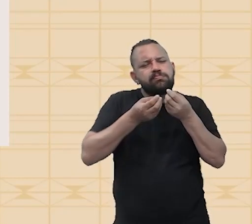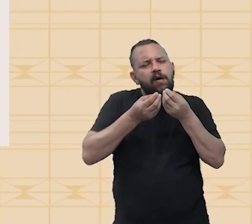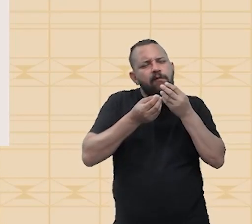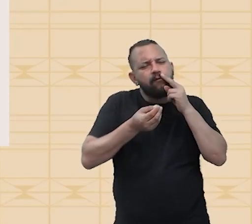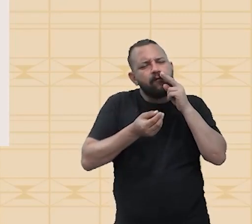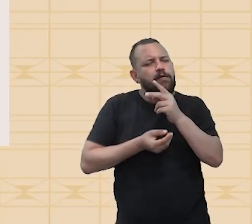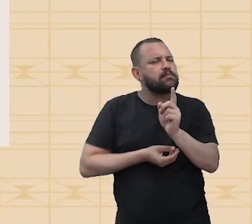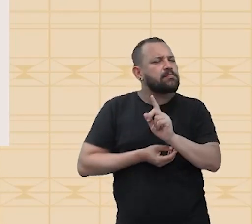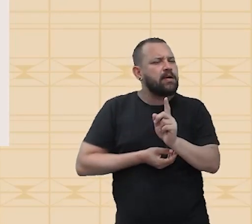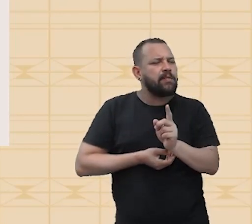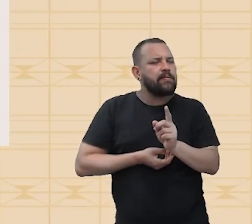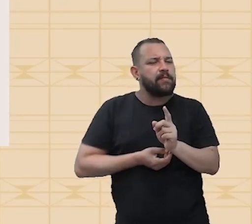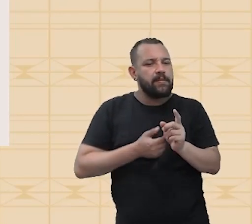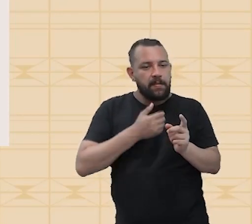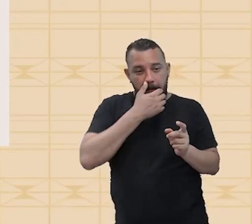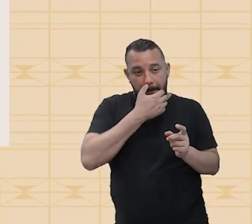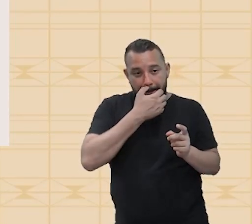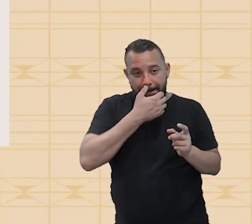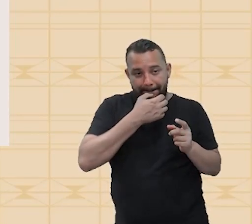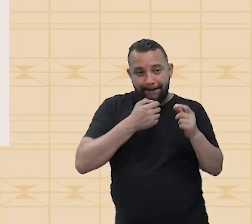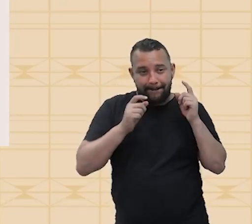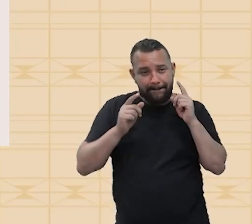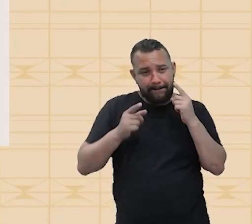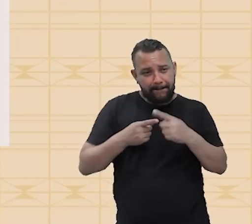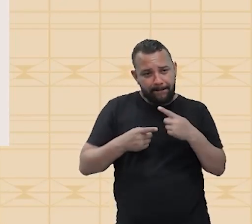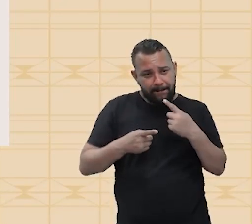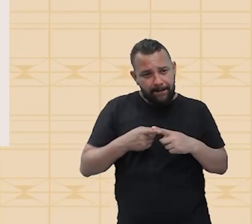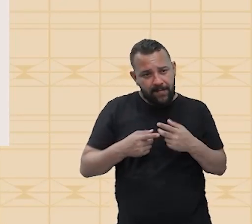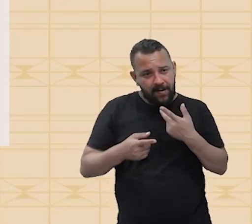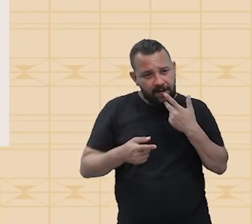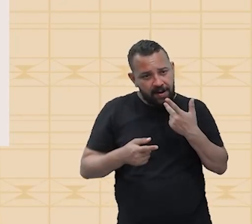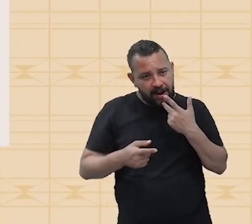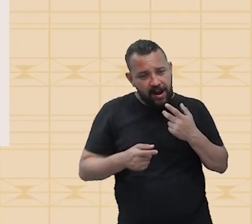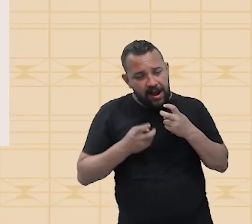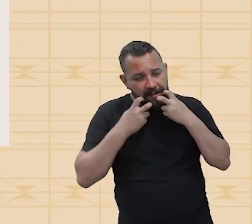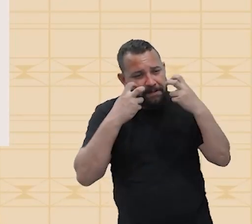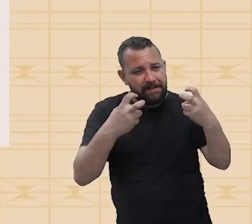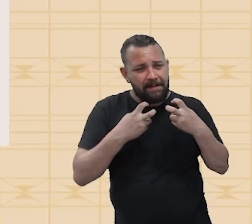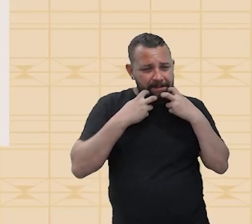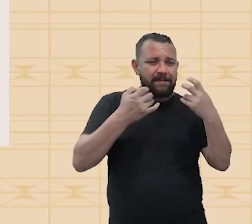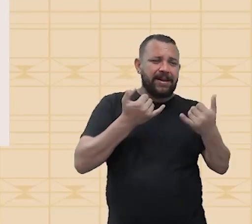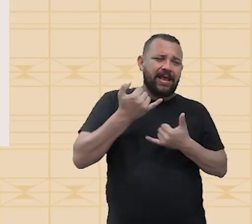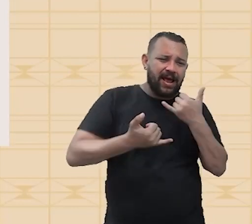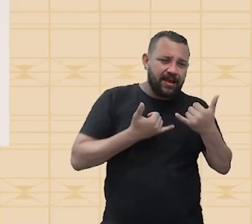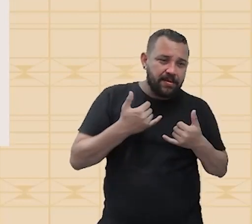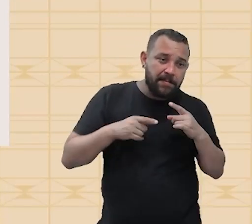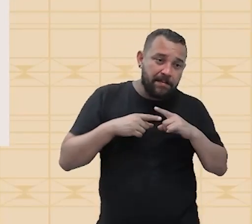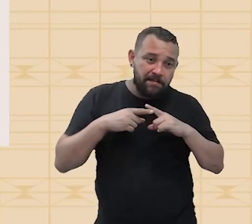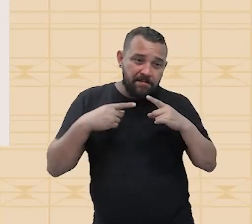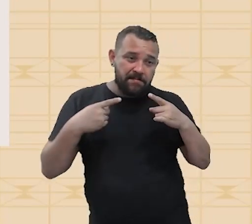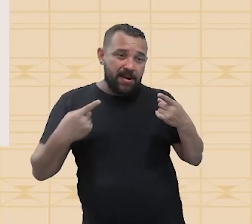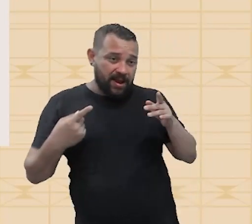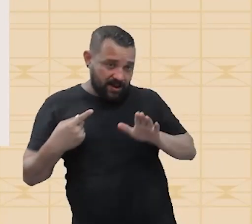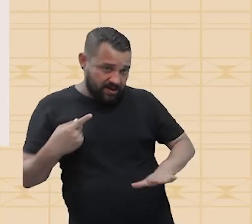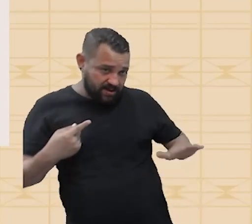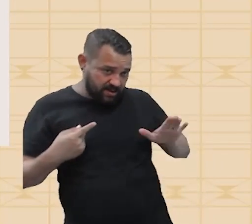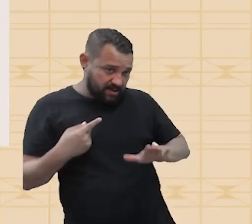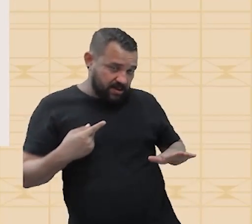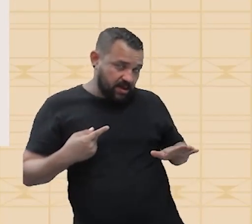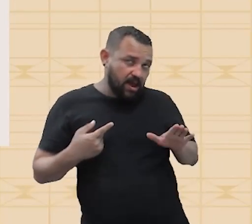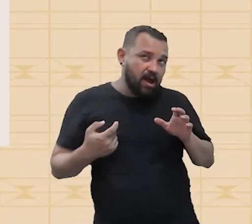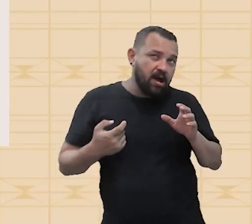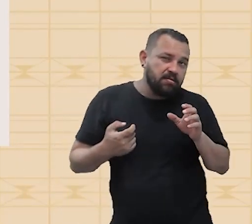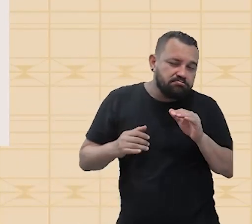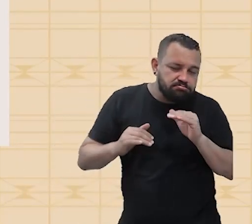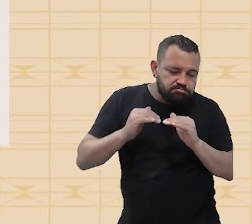força do som, porque muitas vezes, como eu falei, ela própria vai estar gritando, brincando, participando. Mas o que acontece é que quando esse nível